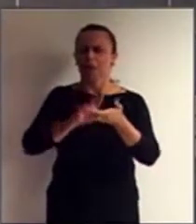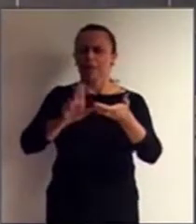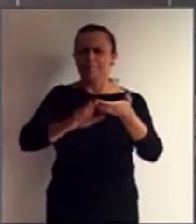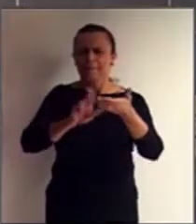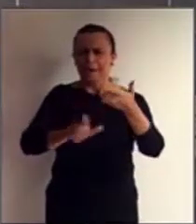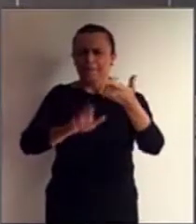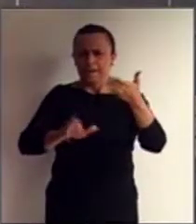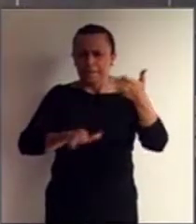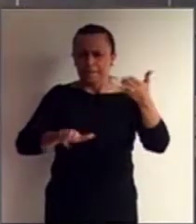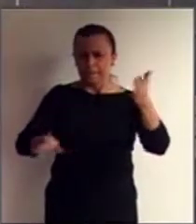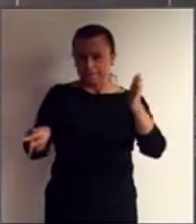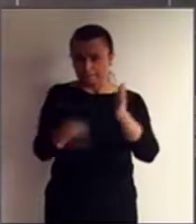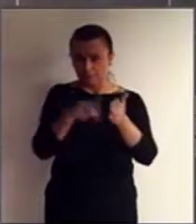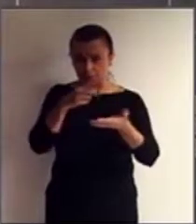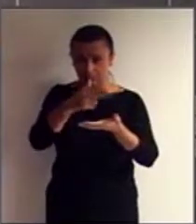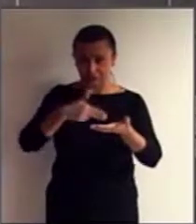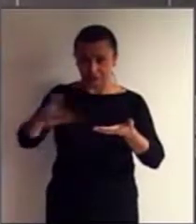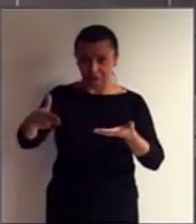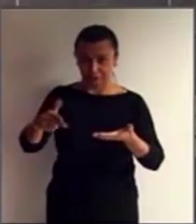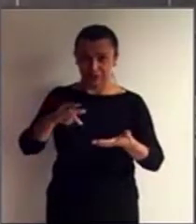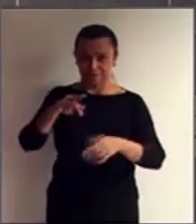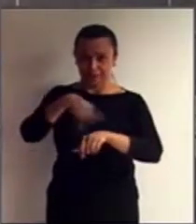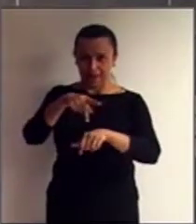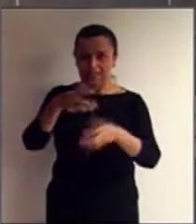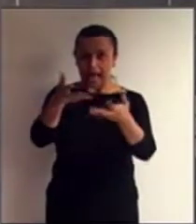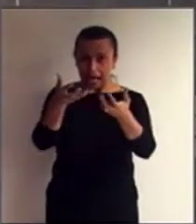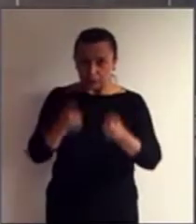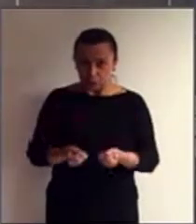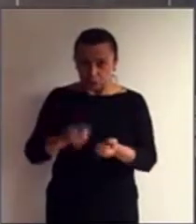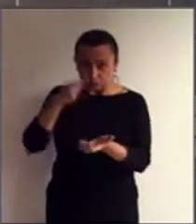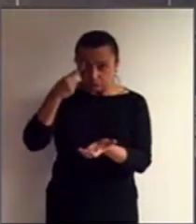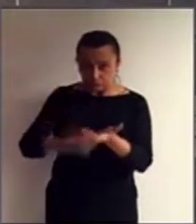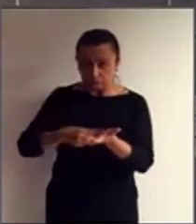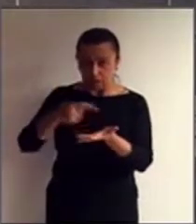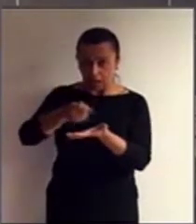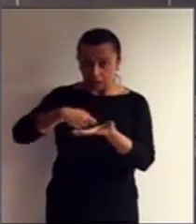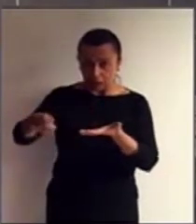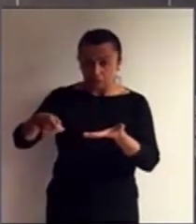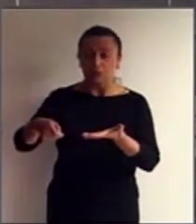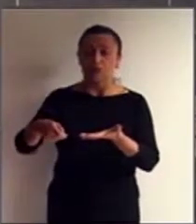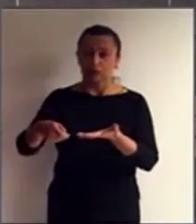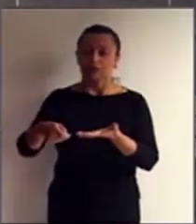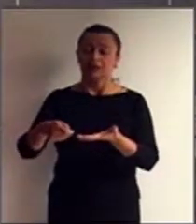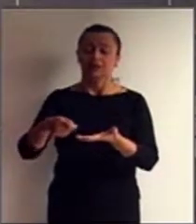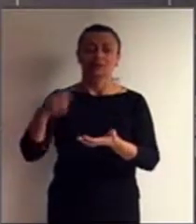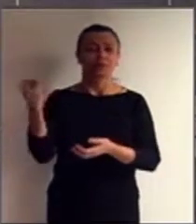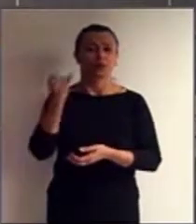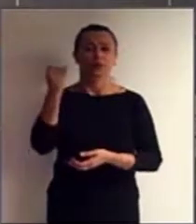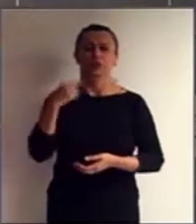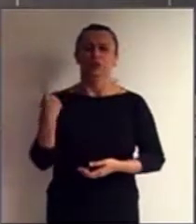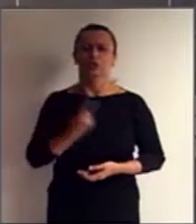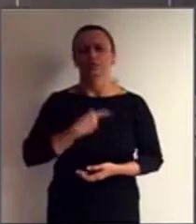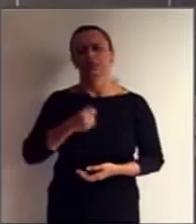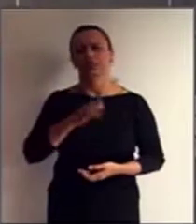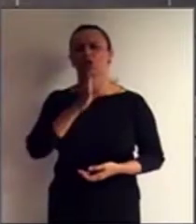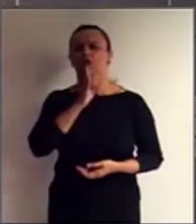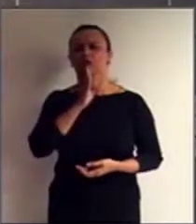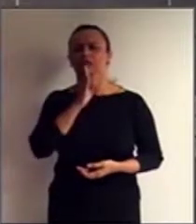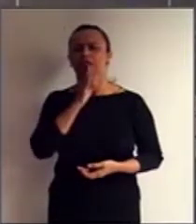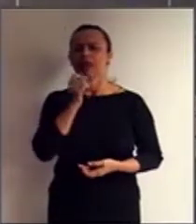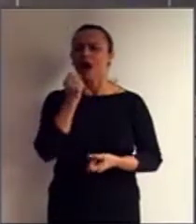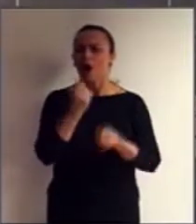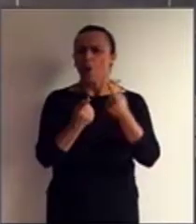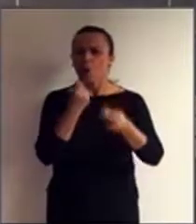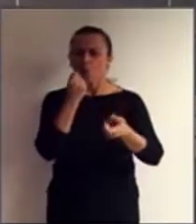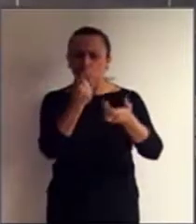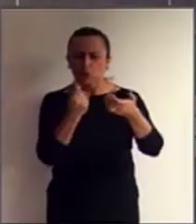Estado que a ratificou, é importante que conheçamos pelo menos alguns dos seus artigos, não é,